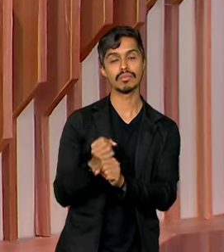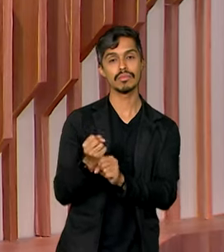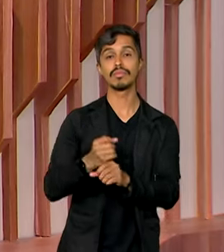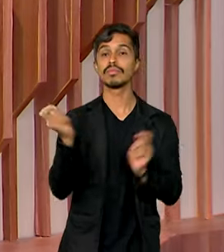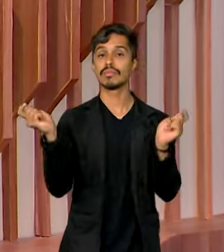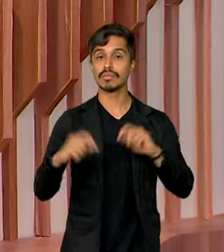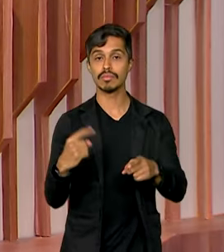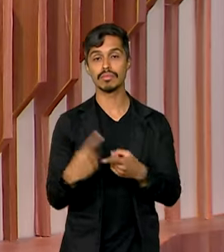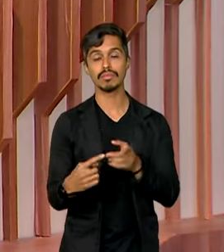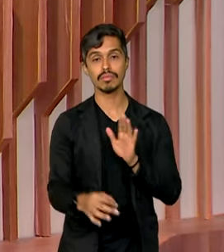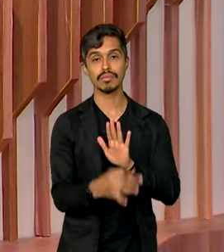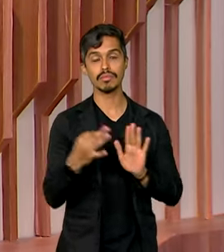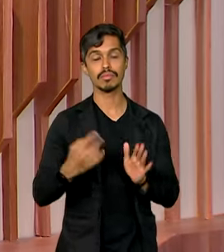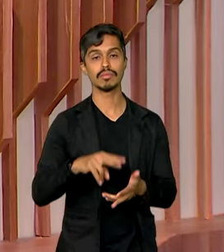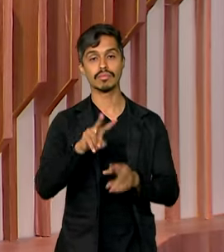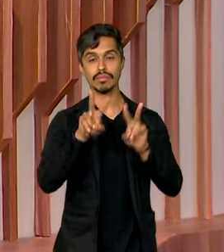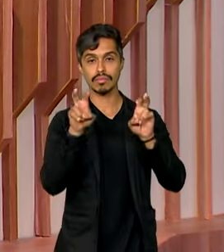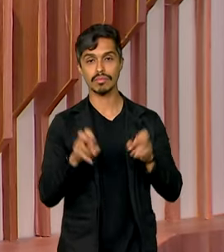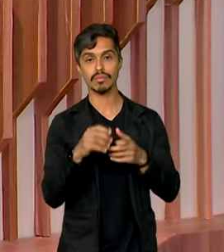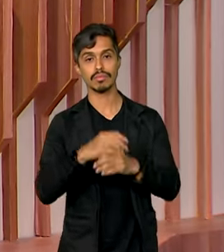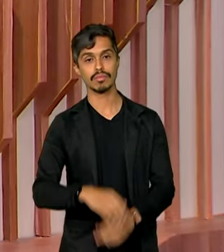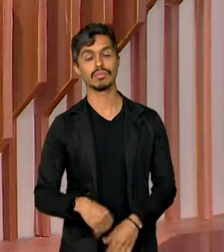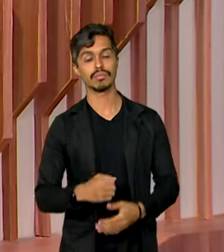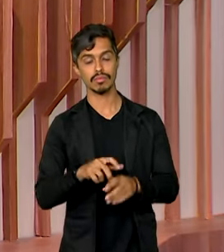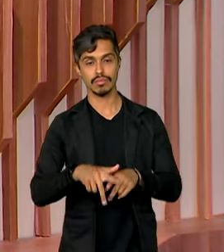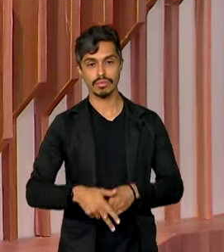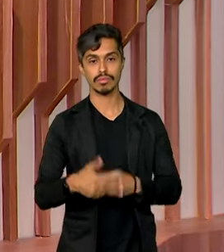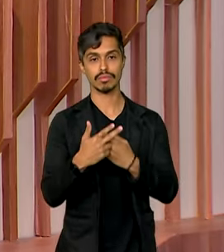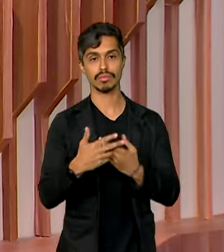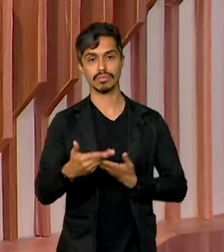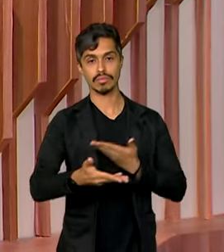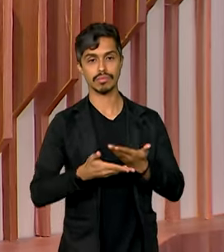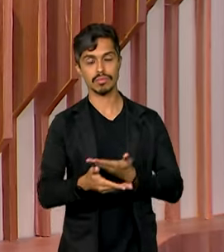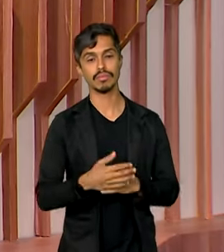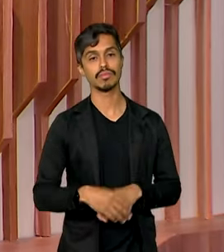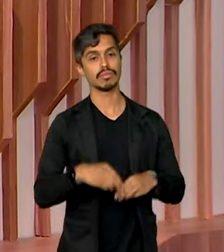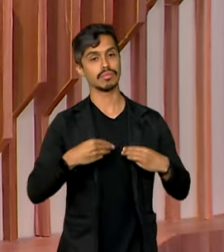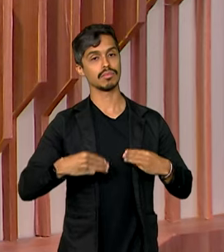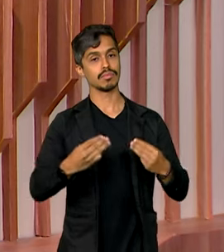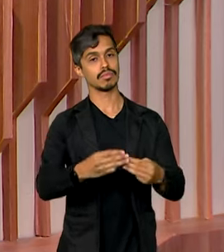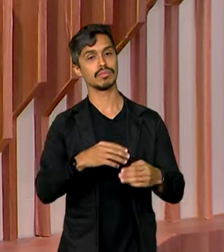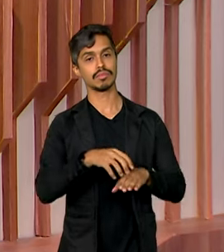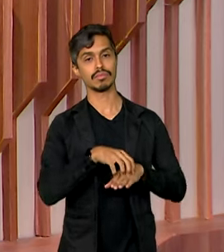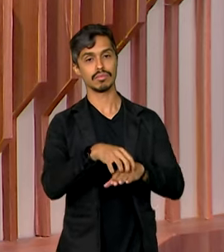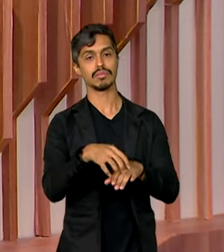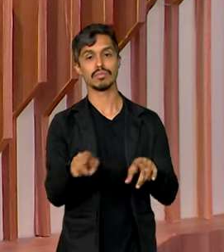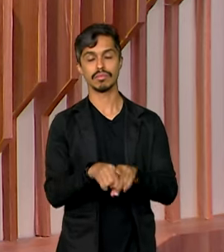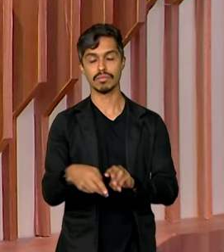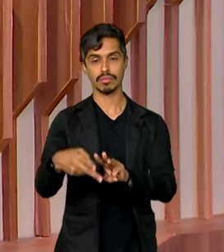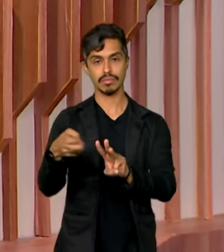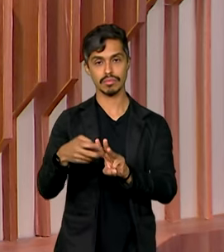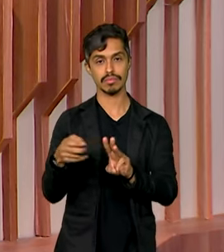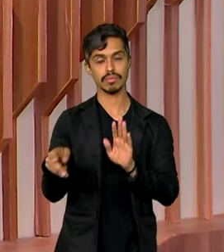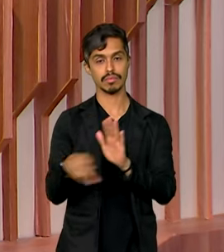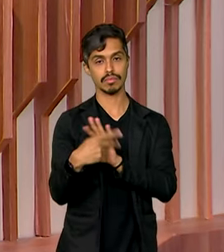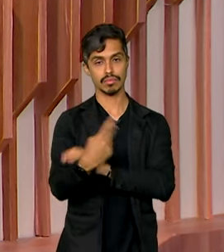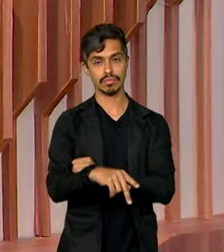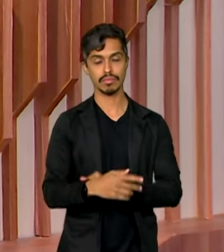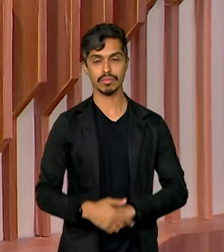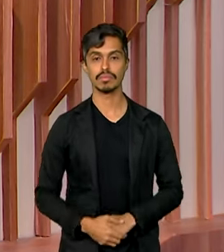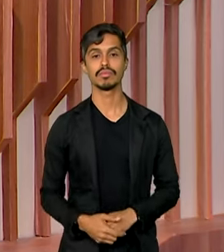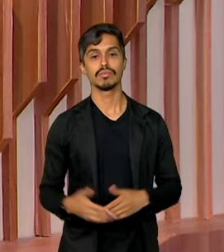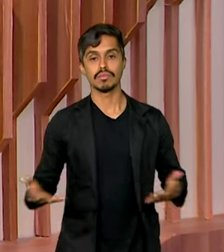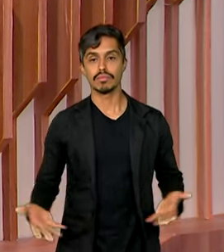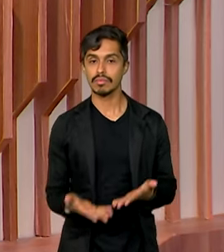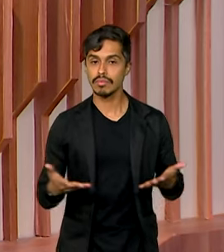a assinatura de um termo de ajustamento de conduta entre o Ministério dos Transportes e indígenas da região, o que vai garantir